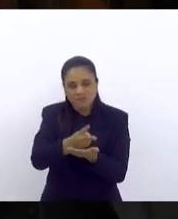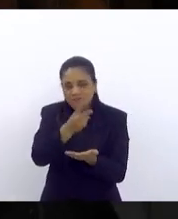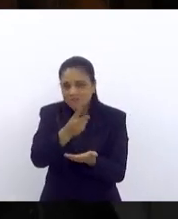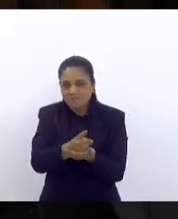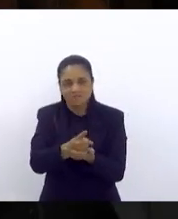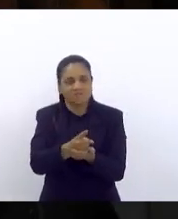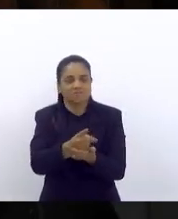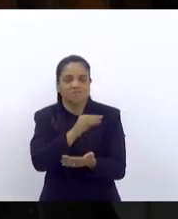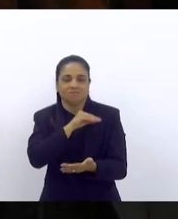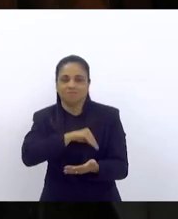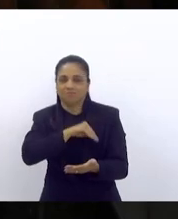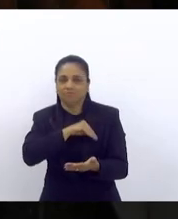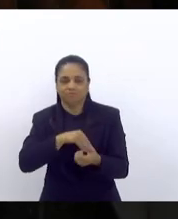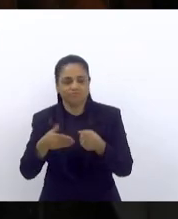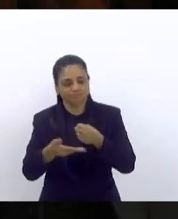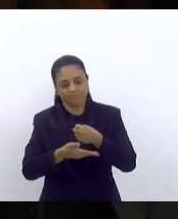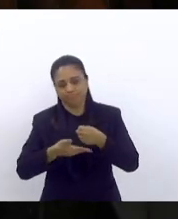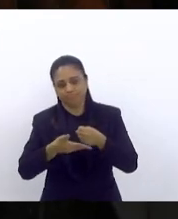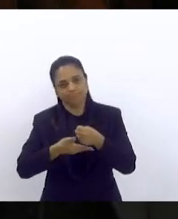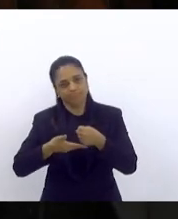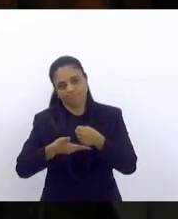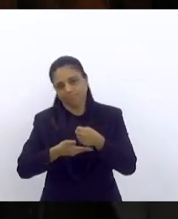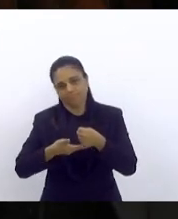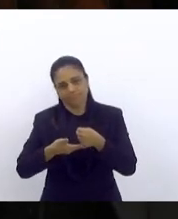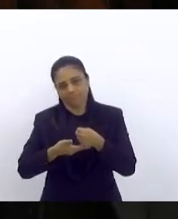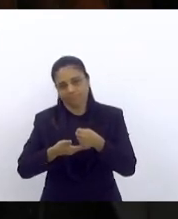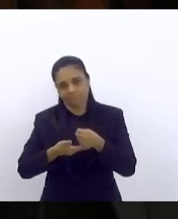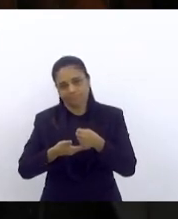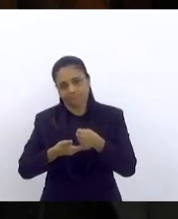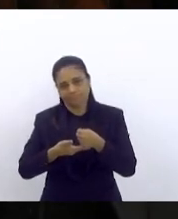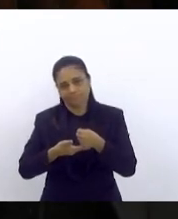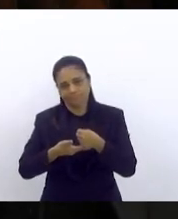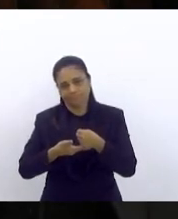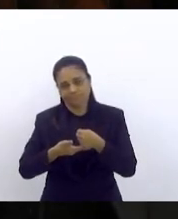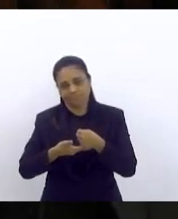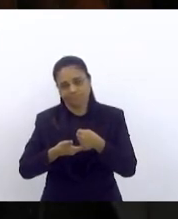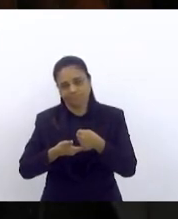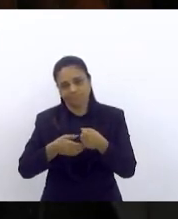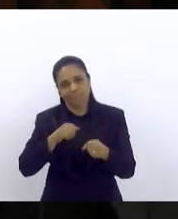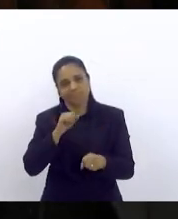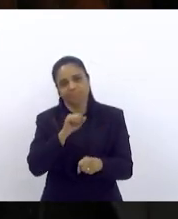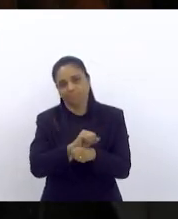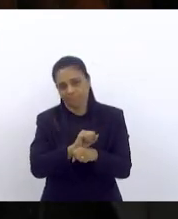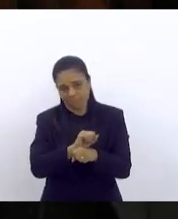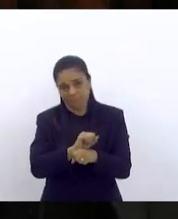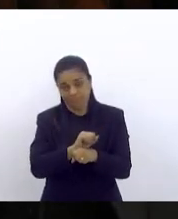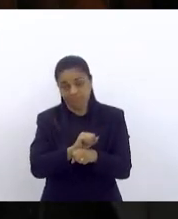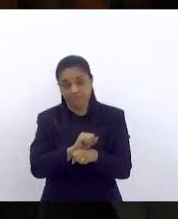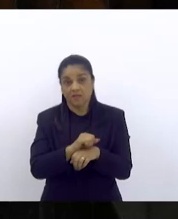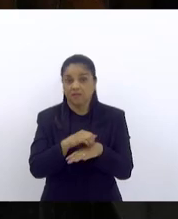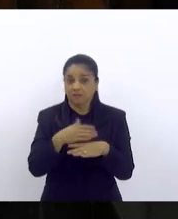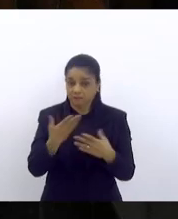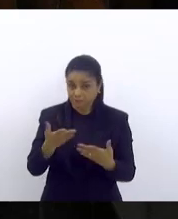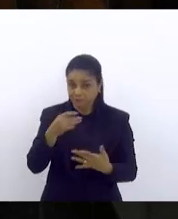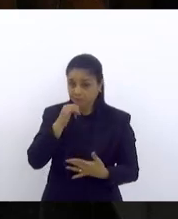estado continua paralisado dito isso